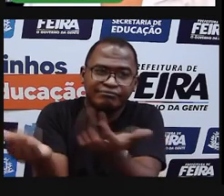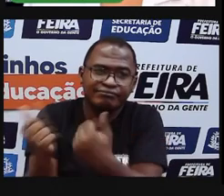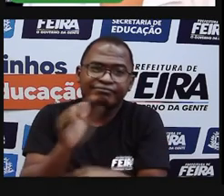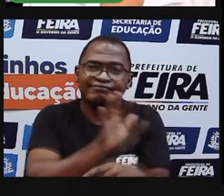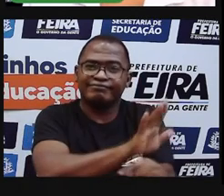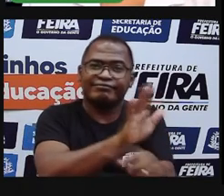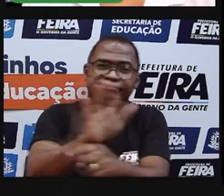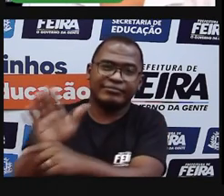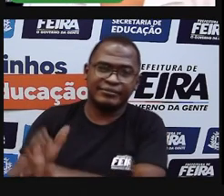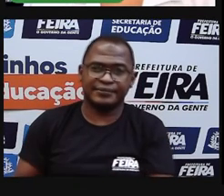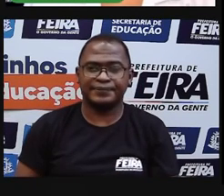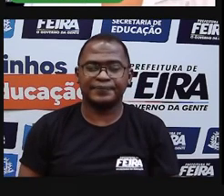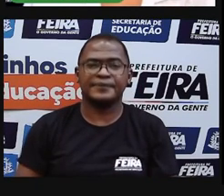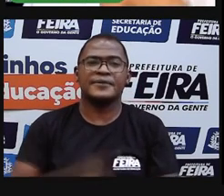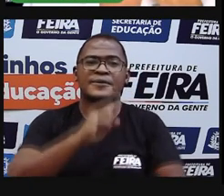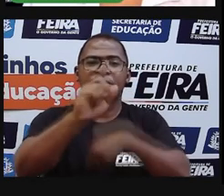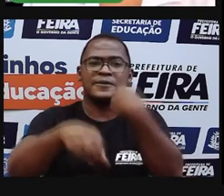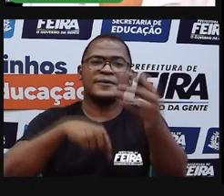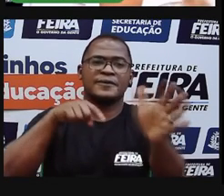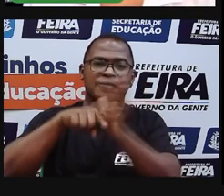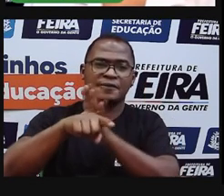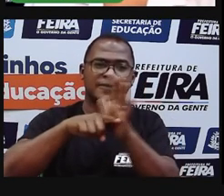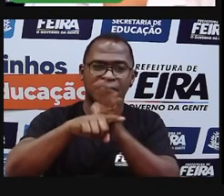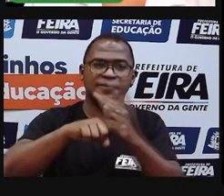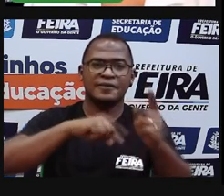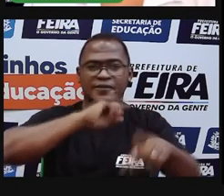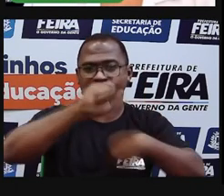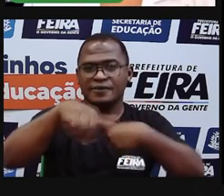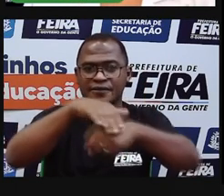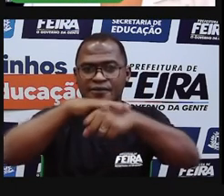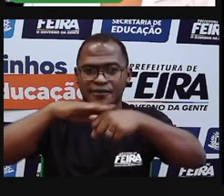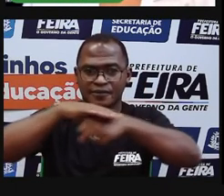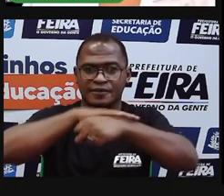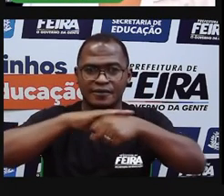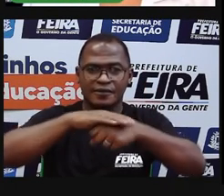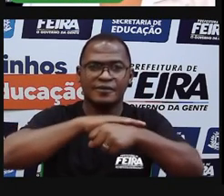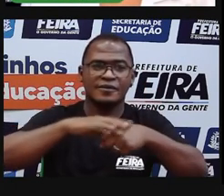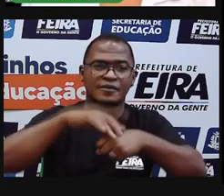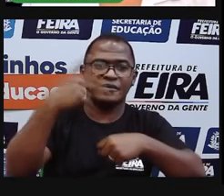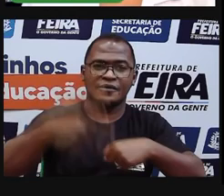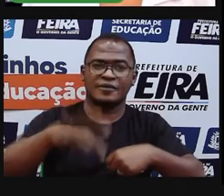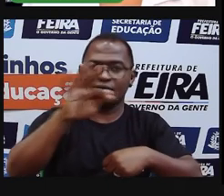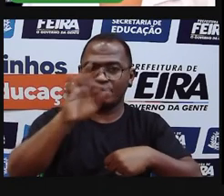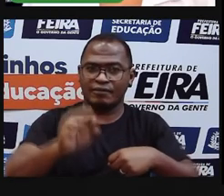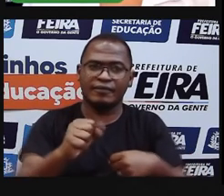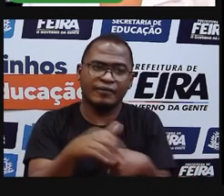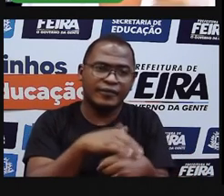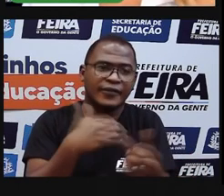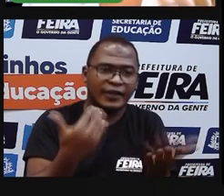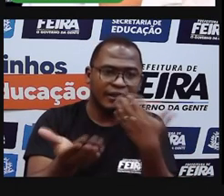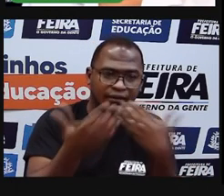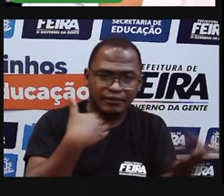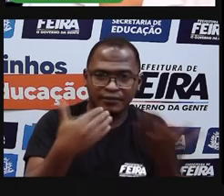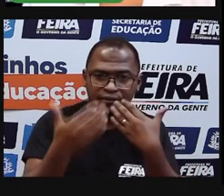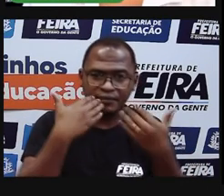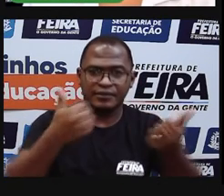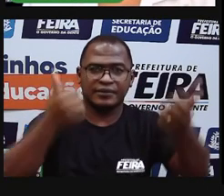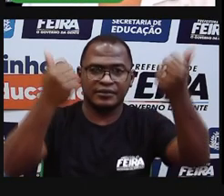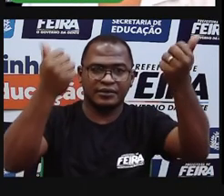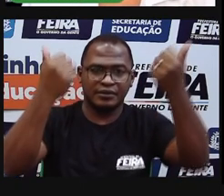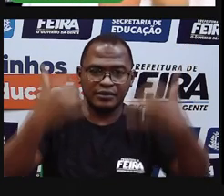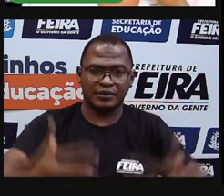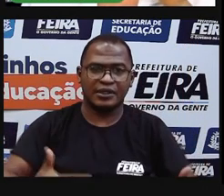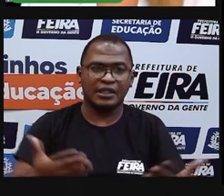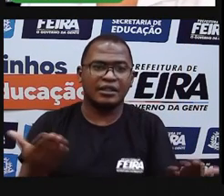que vocês pesquisem mais um pouco. Nós vamos estar falando muito sobre nossa cidade. A gente vai começar com essa sequenciada de